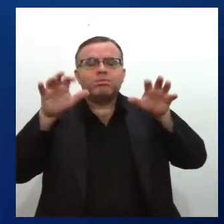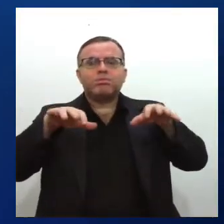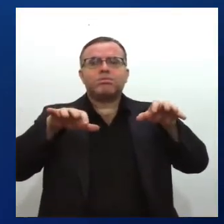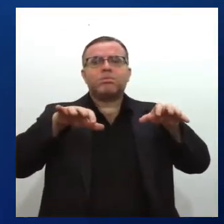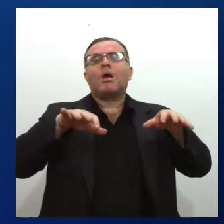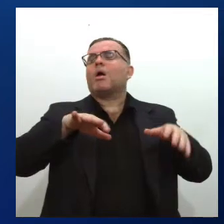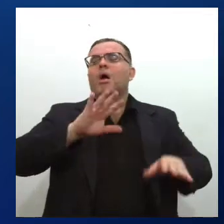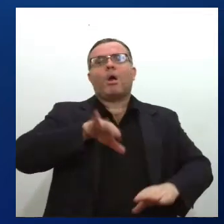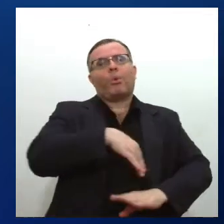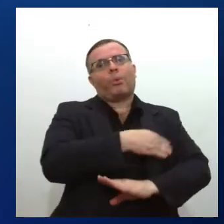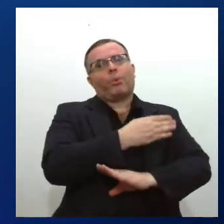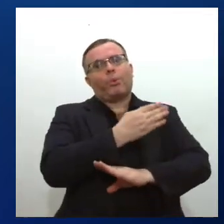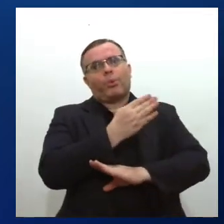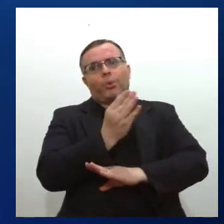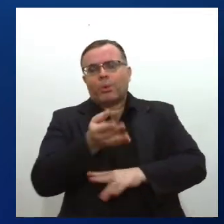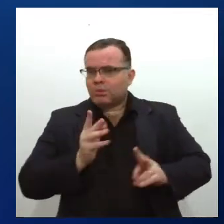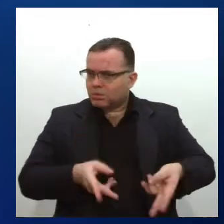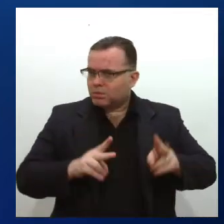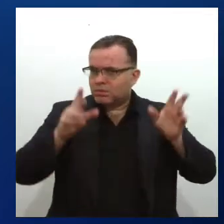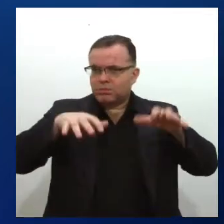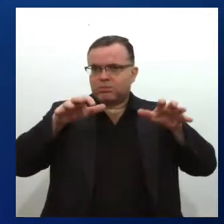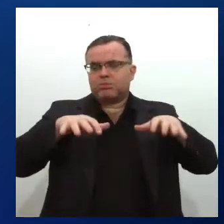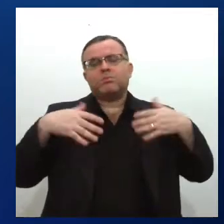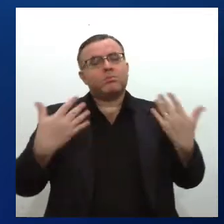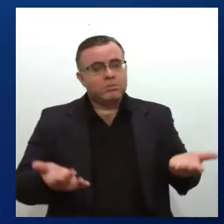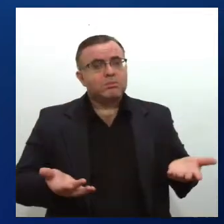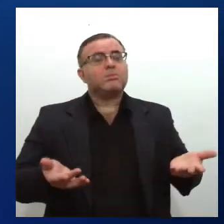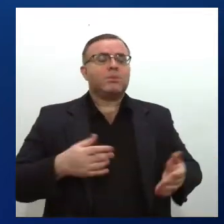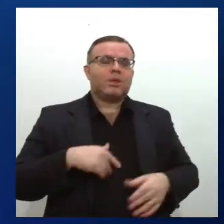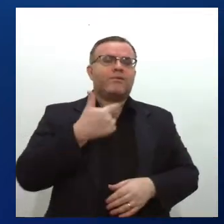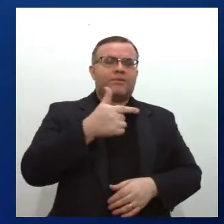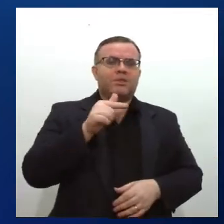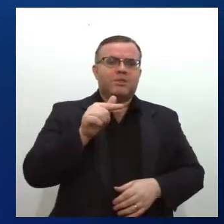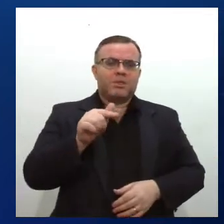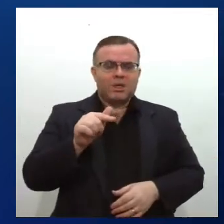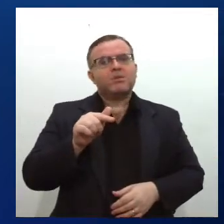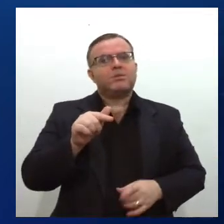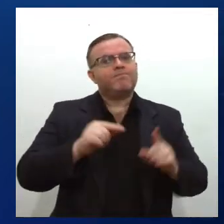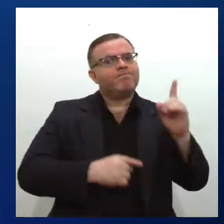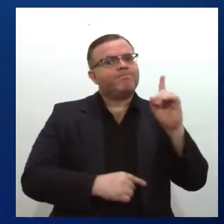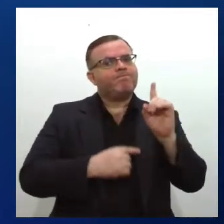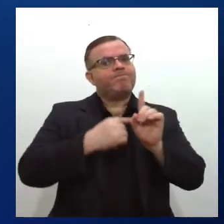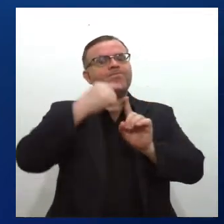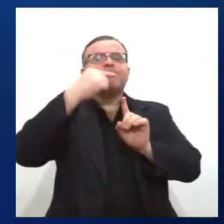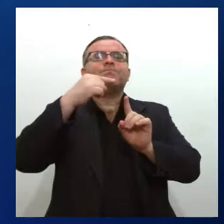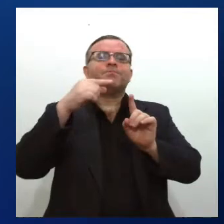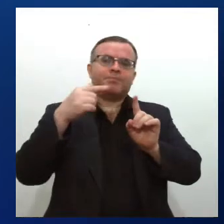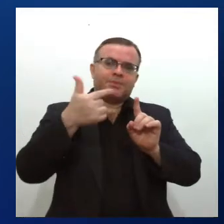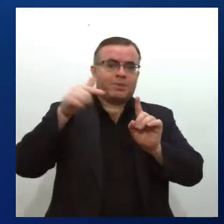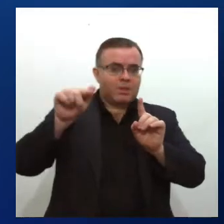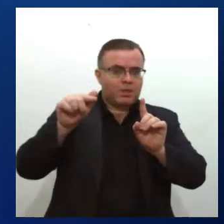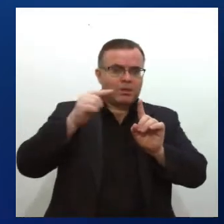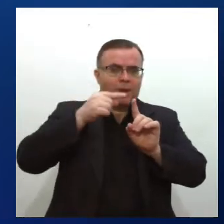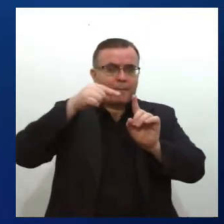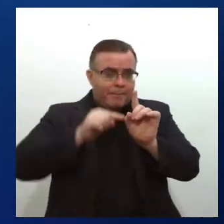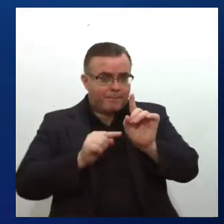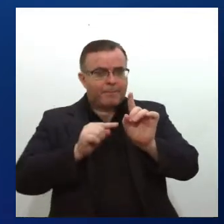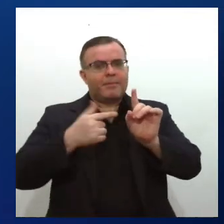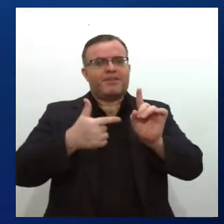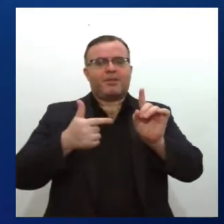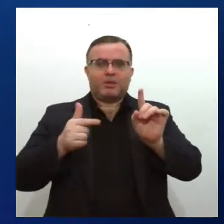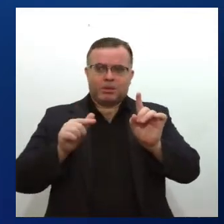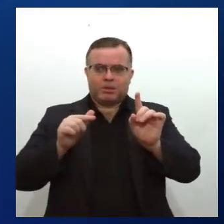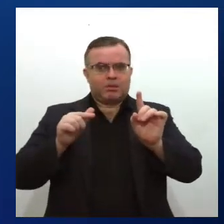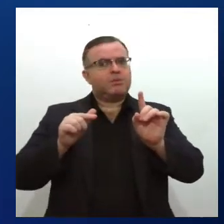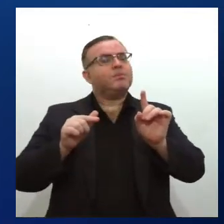todo o dia. A temperatura máxima prevista é de 27 graus, a mínima é de 22 graus. A probabilidade